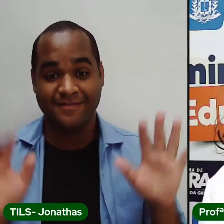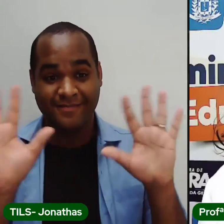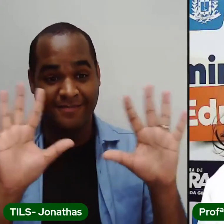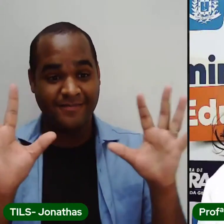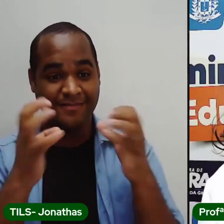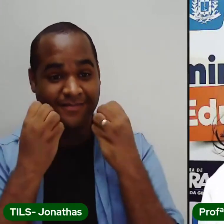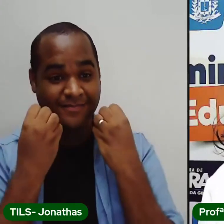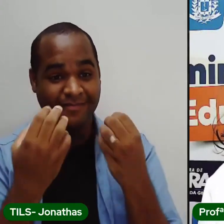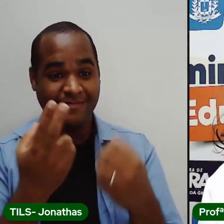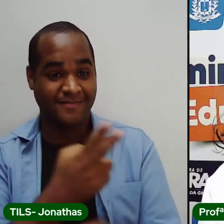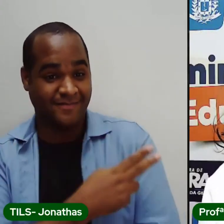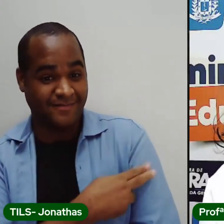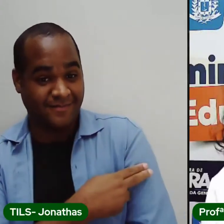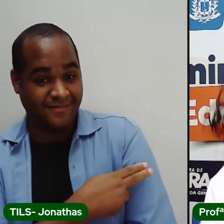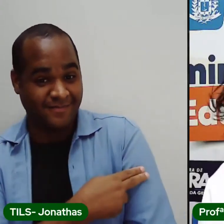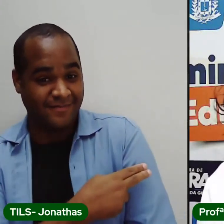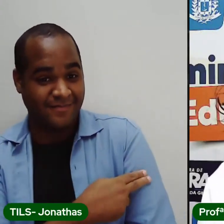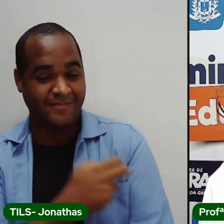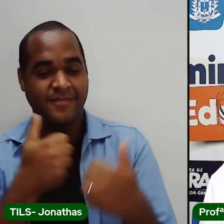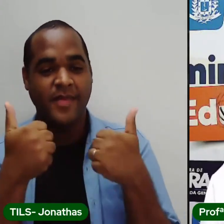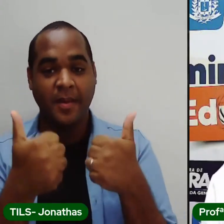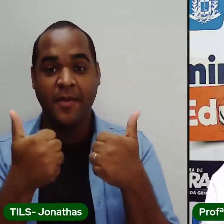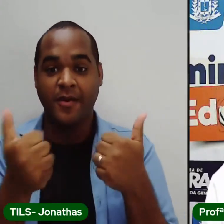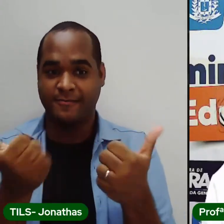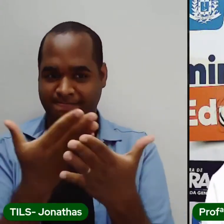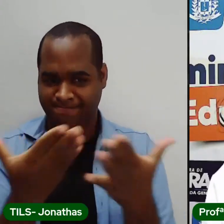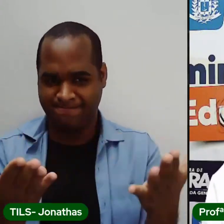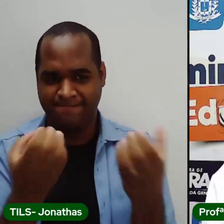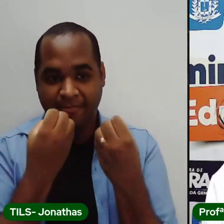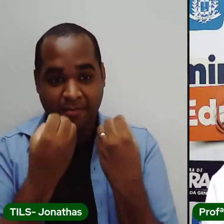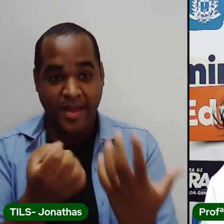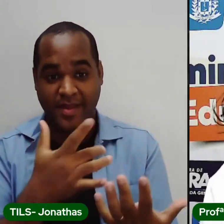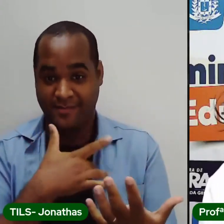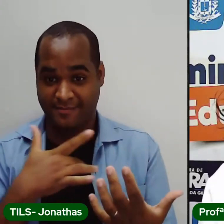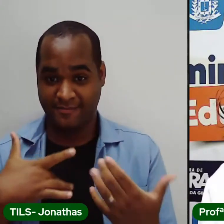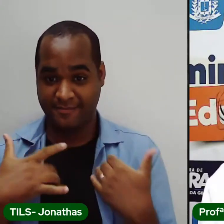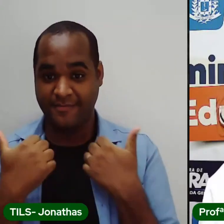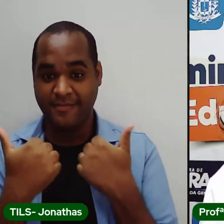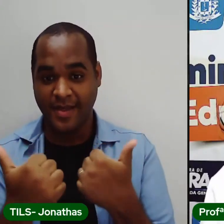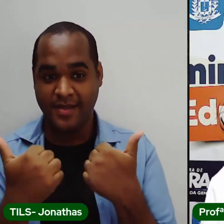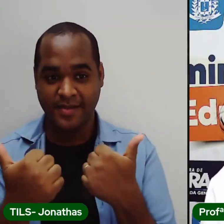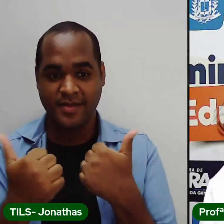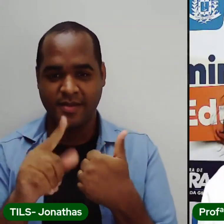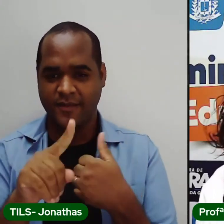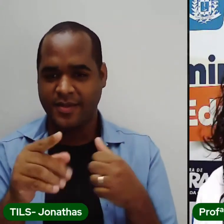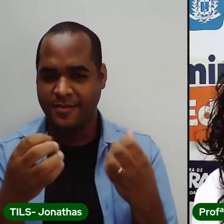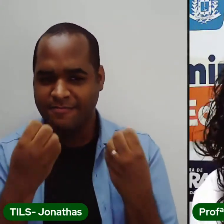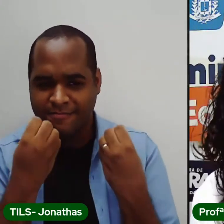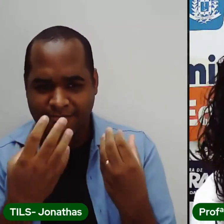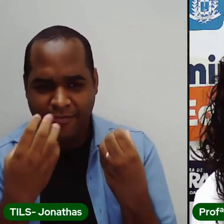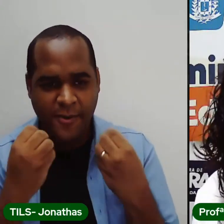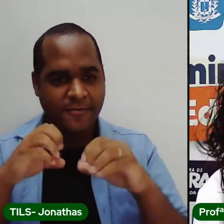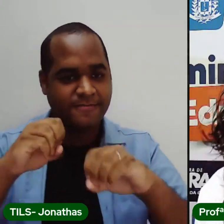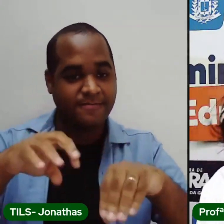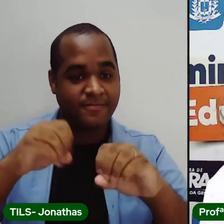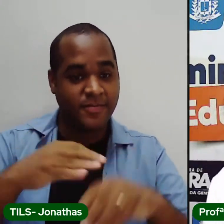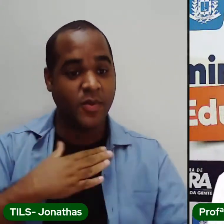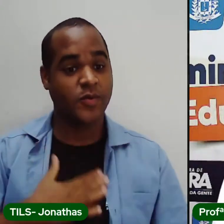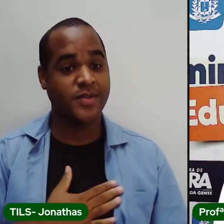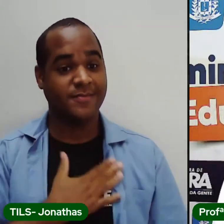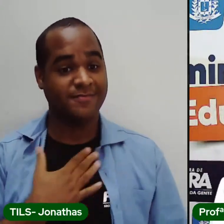Segundo ano. E aí, como vocês estão? Estão gostando das nossas aulas?